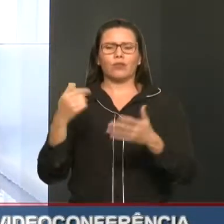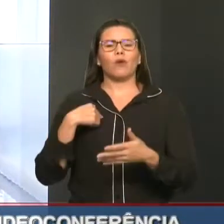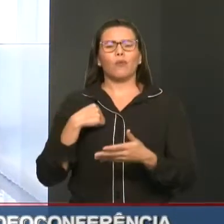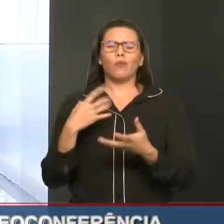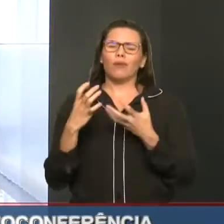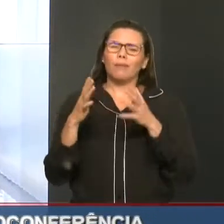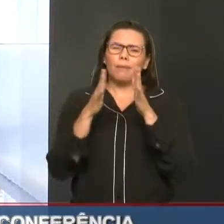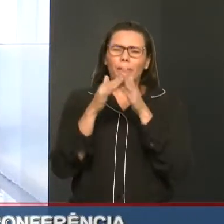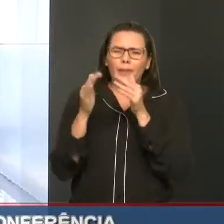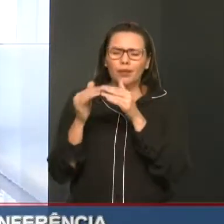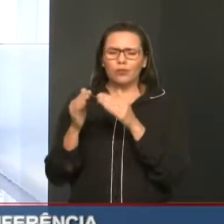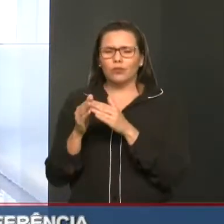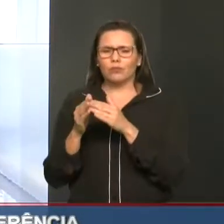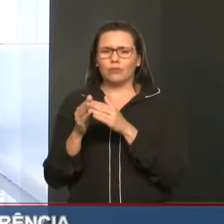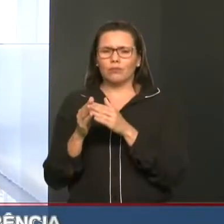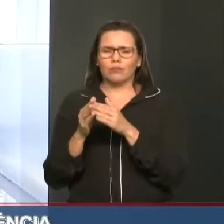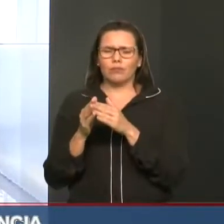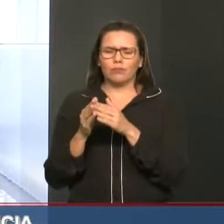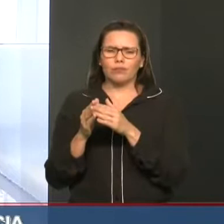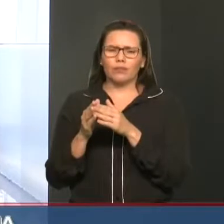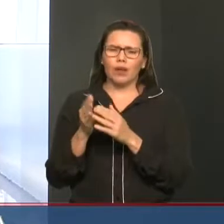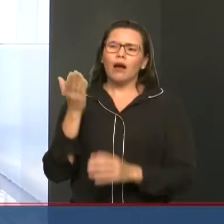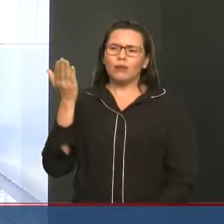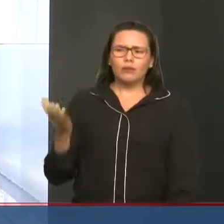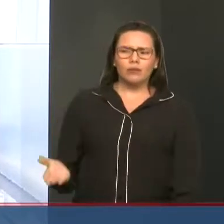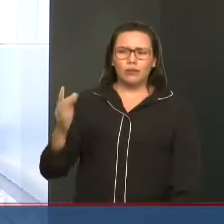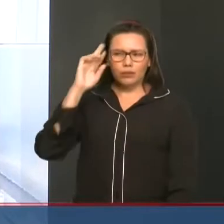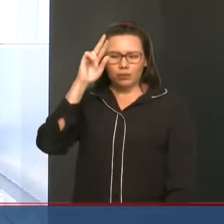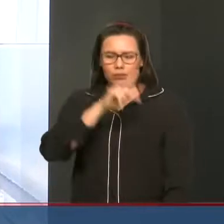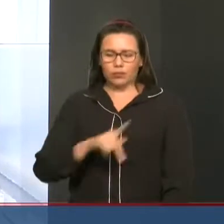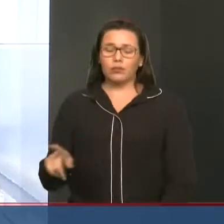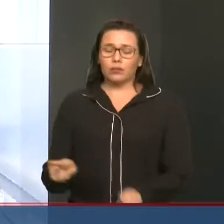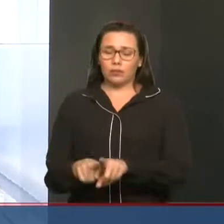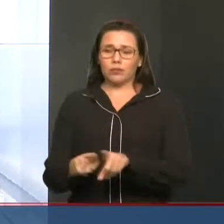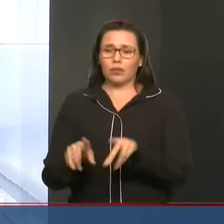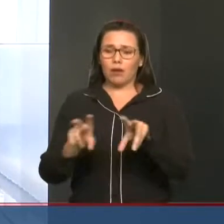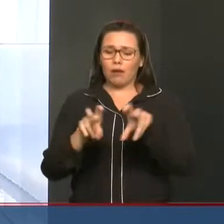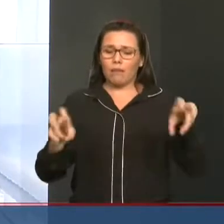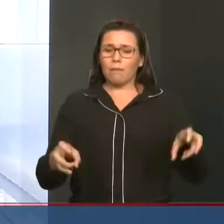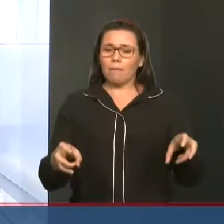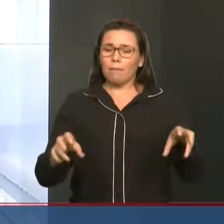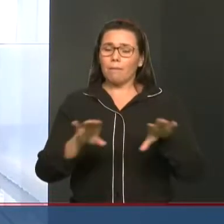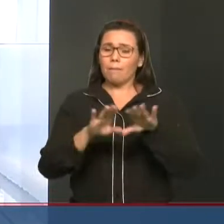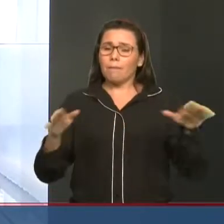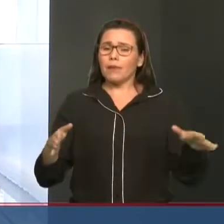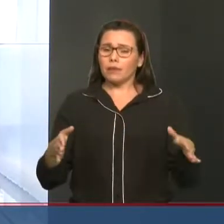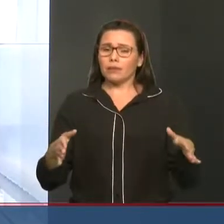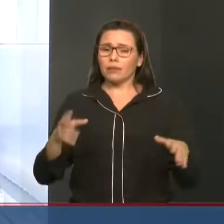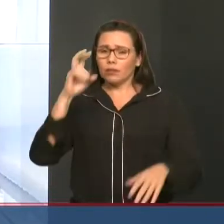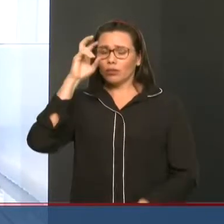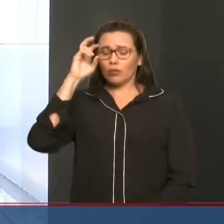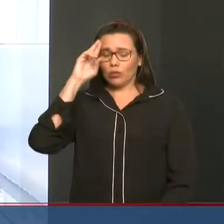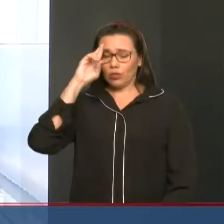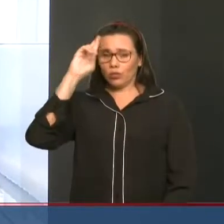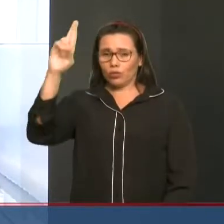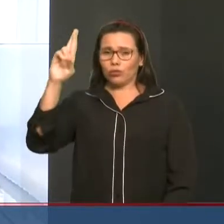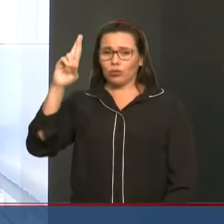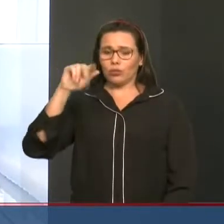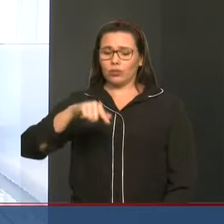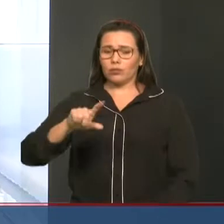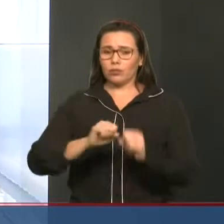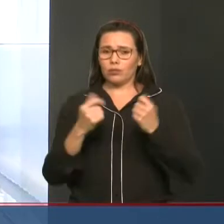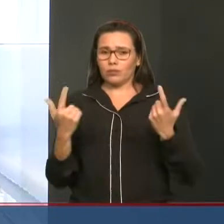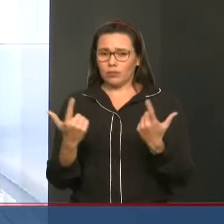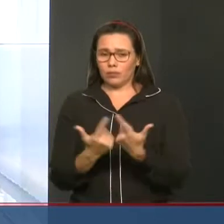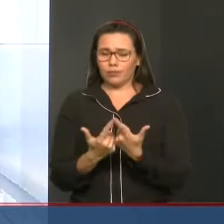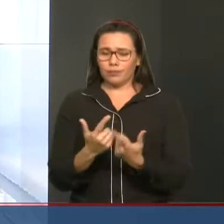V. Exª e a todos da mesa diretora nessa Assembleia, o apoio, no sentido de que essa federação